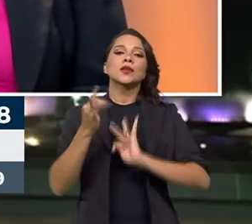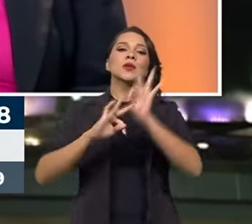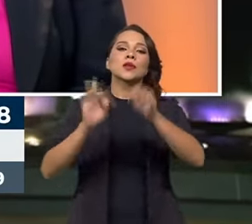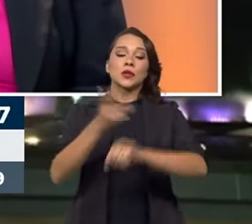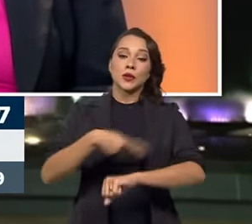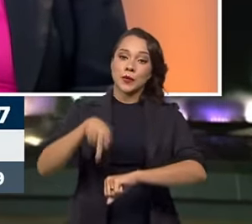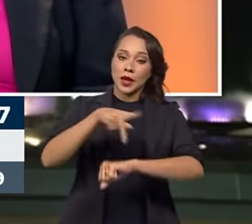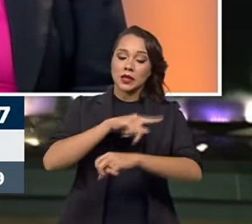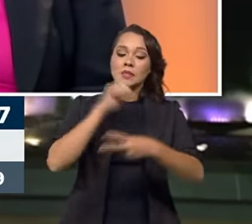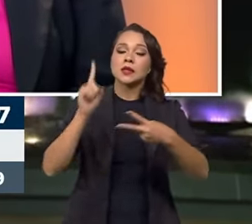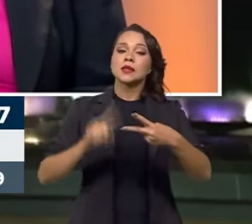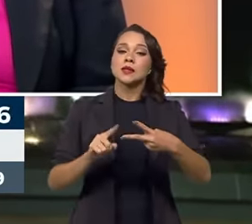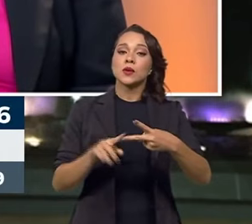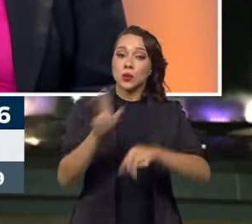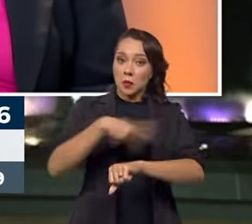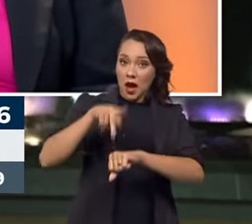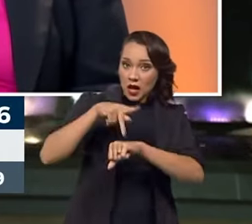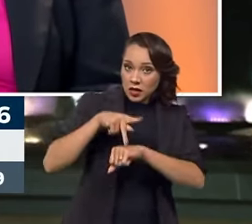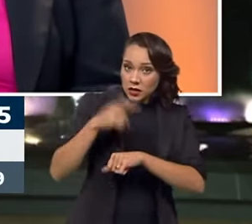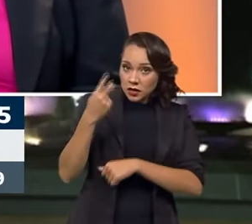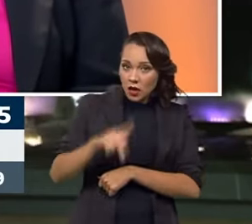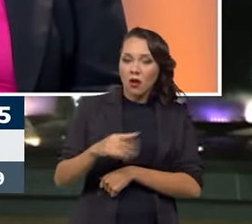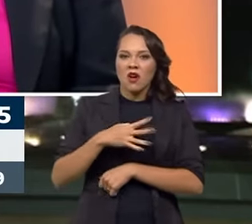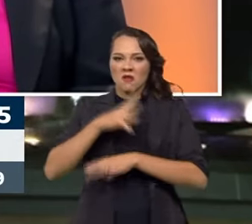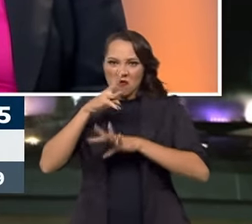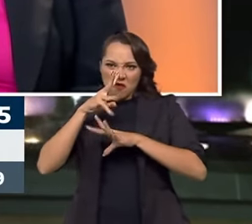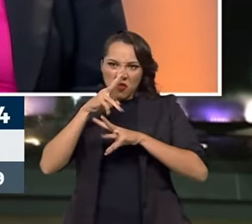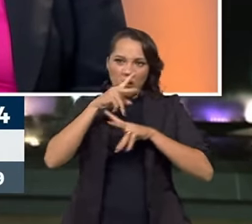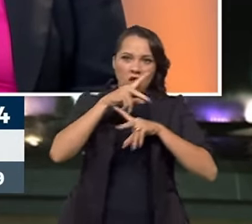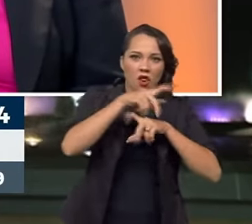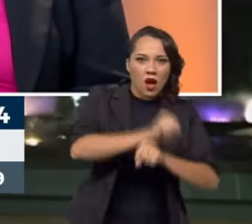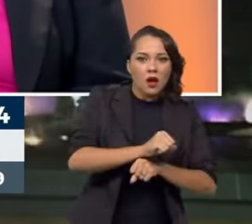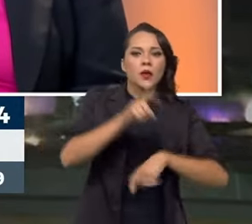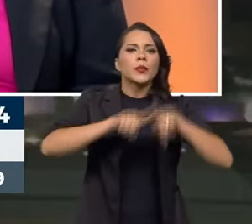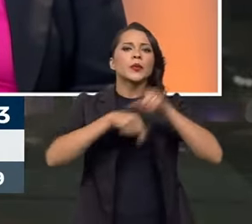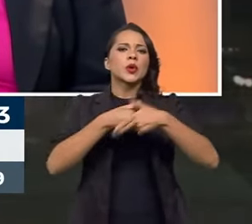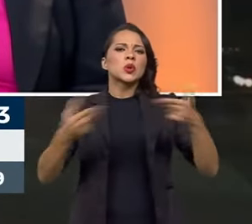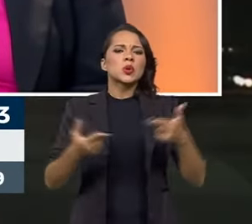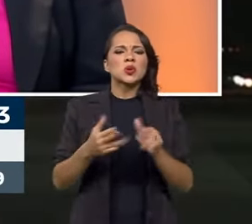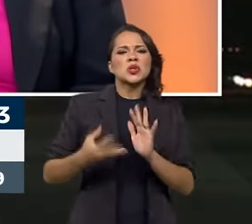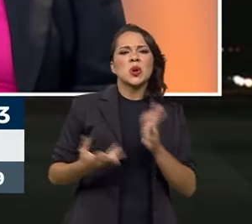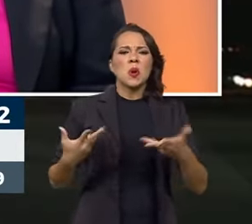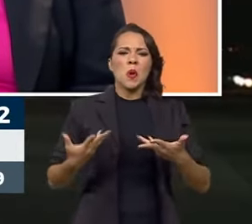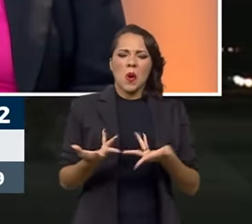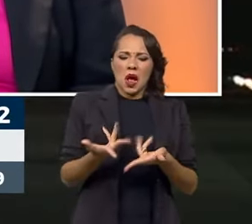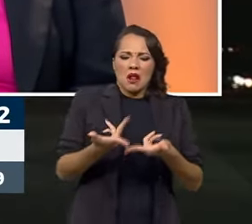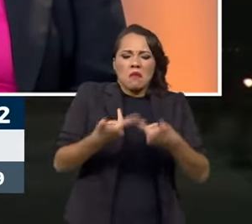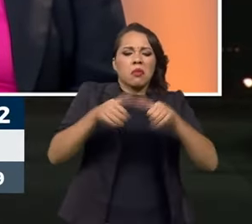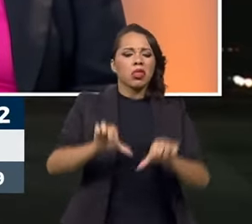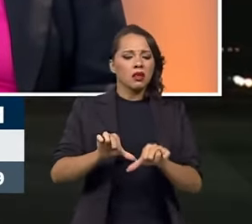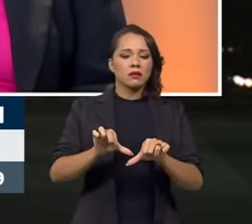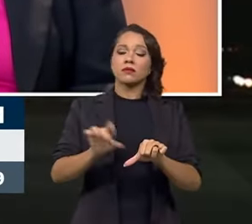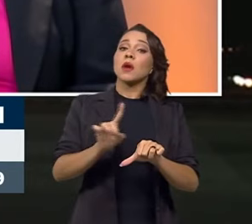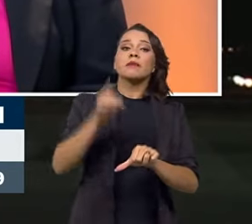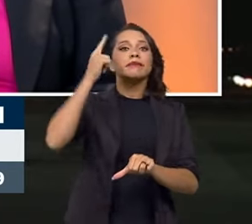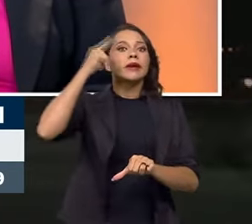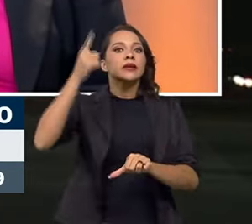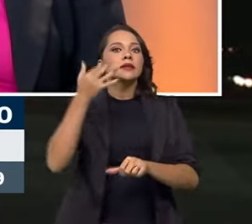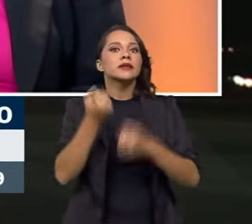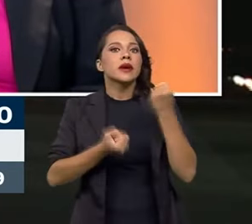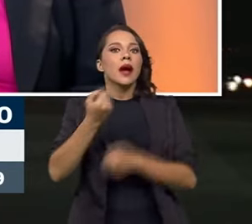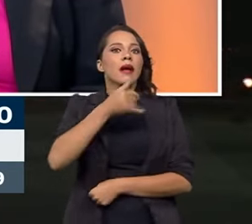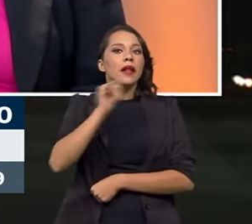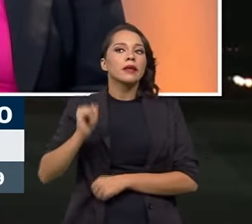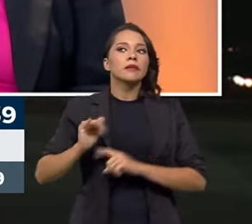país e, segundo, que o seu país não vai ser invadido por produtos de baixa qualidade. Imagine se no carro elétrico chega